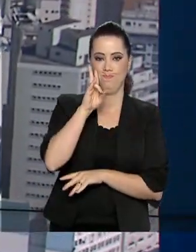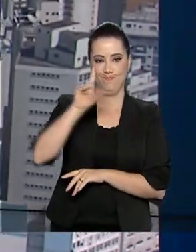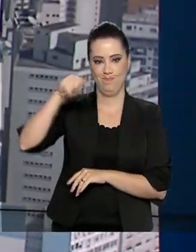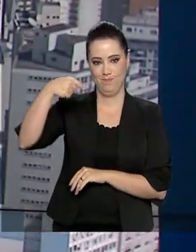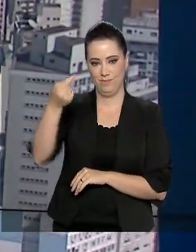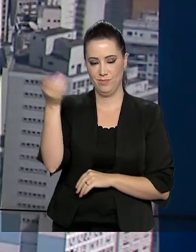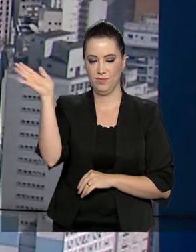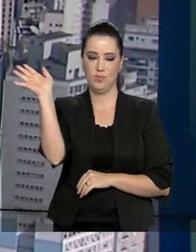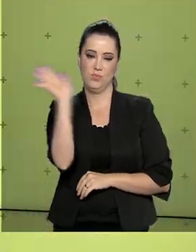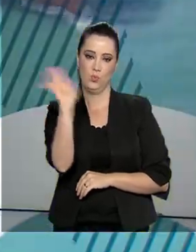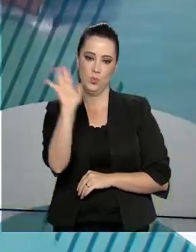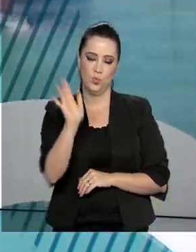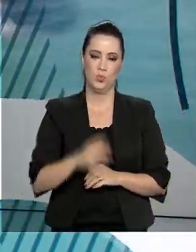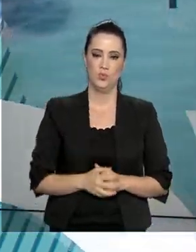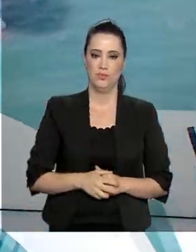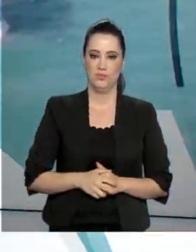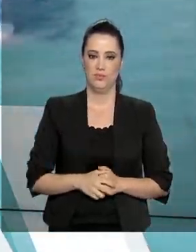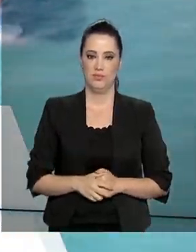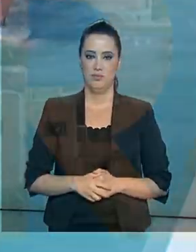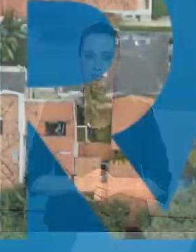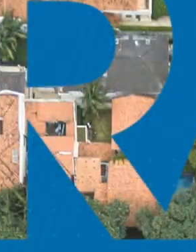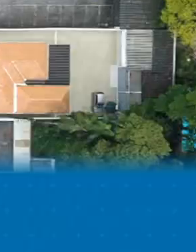Nos vemos na próxima edição. Até lá!